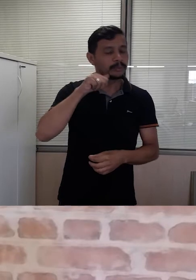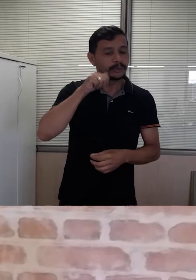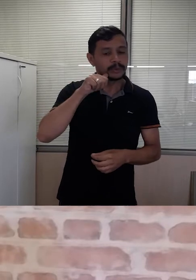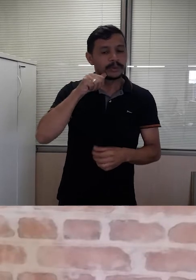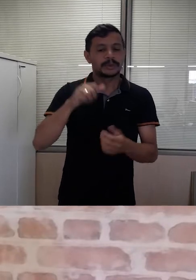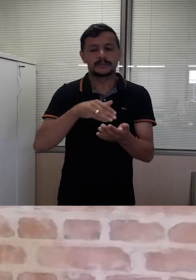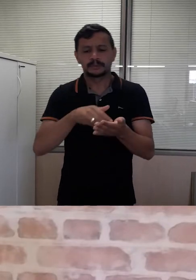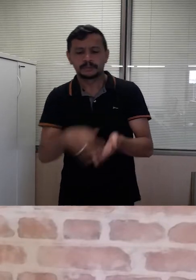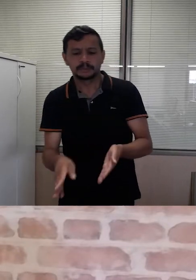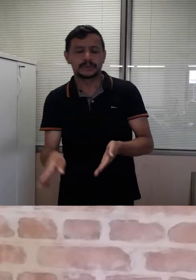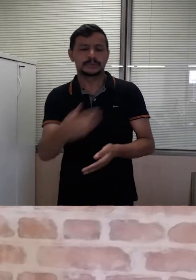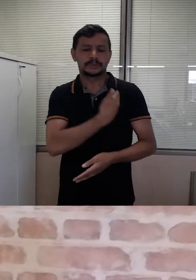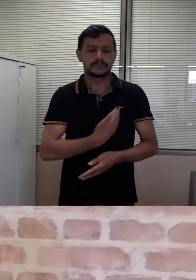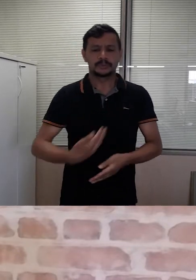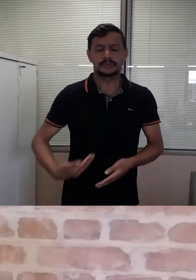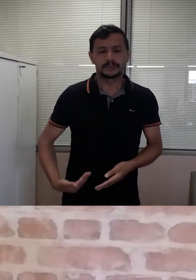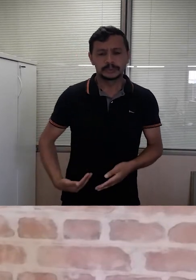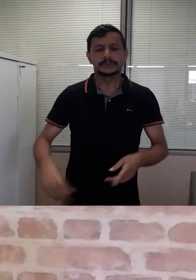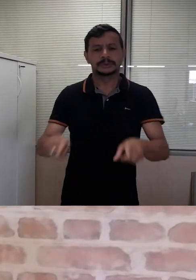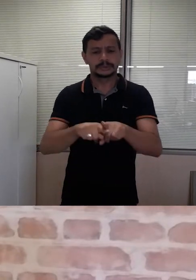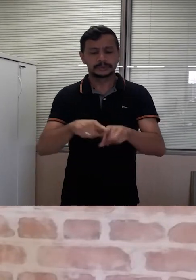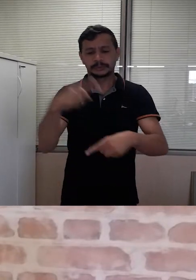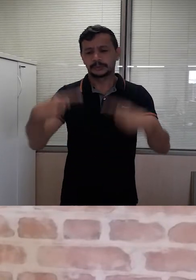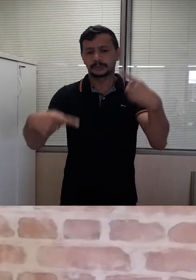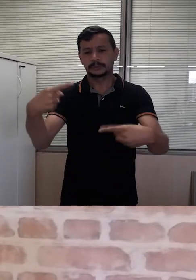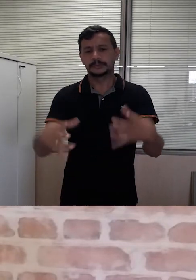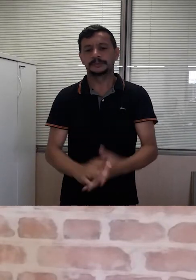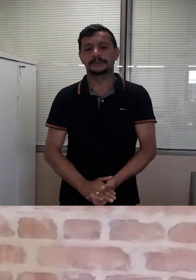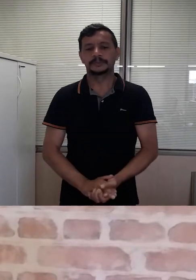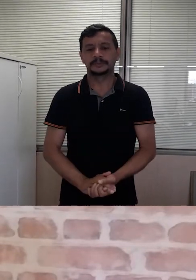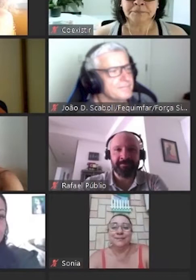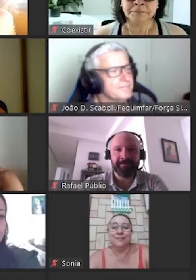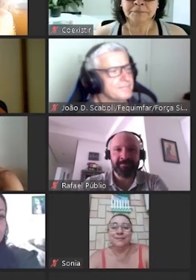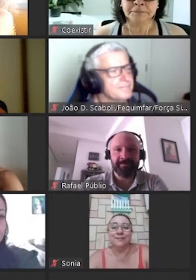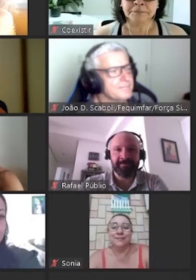representatividade e política fizeram parte das discussões.